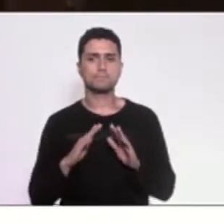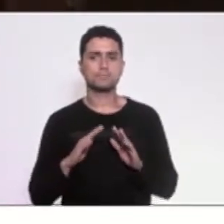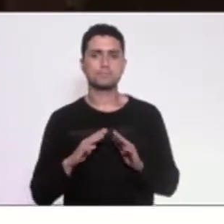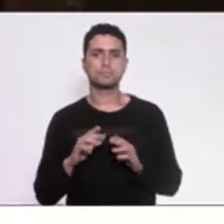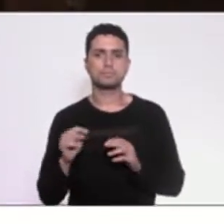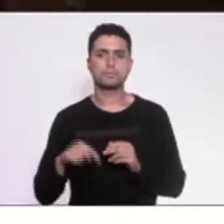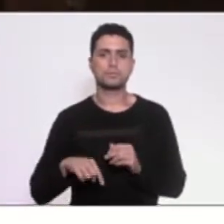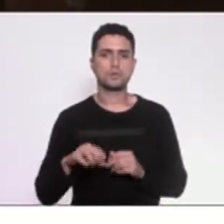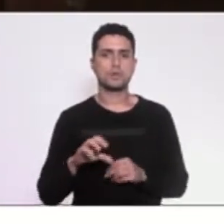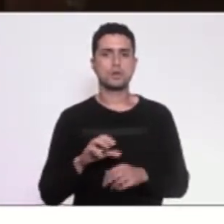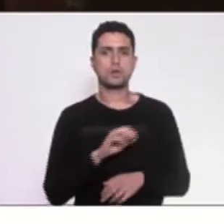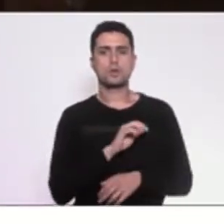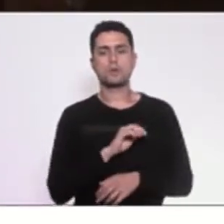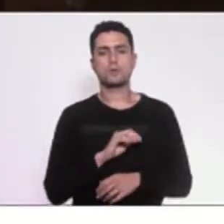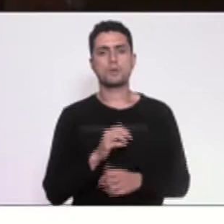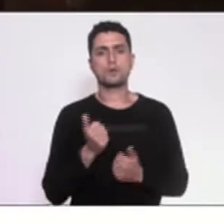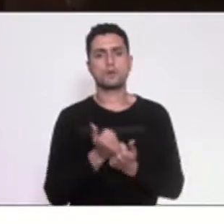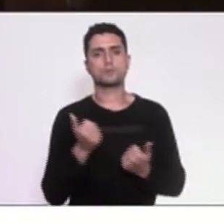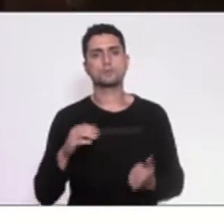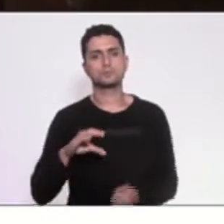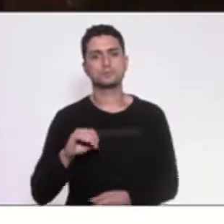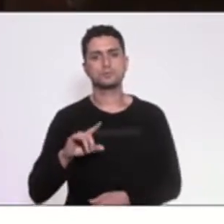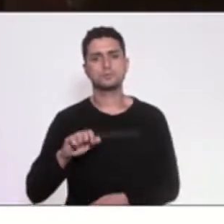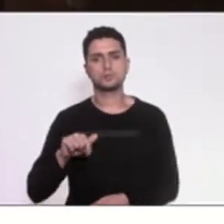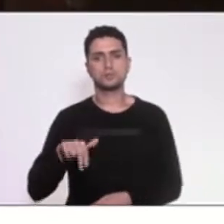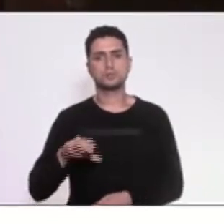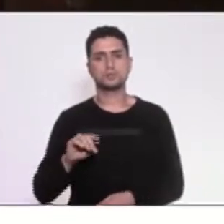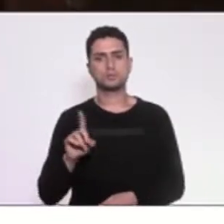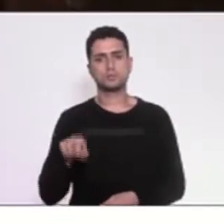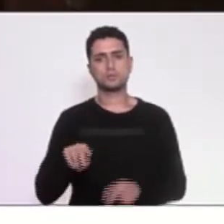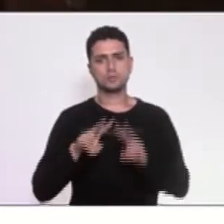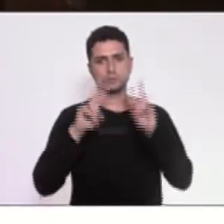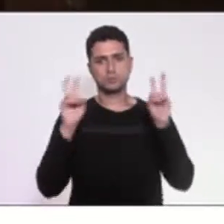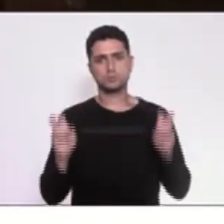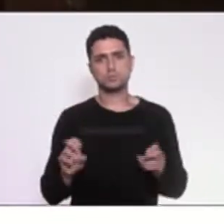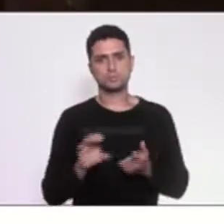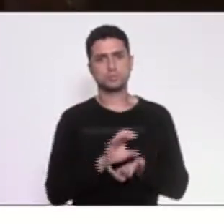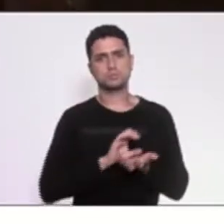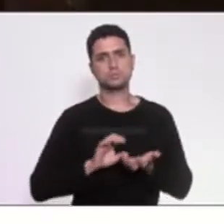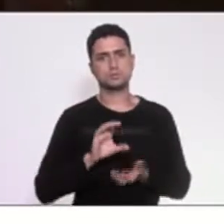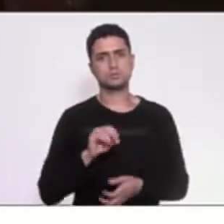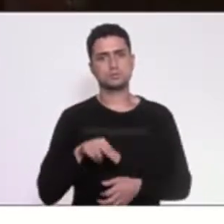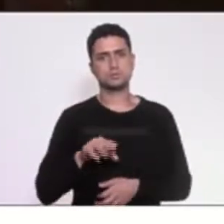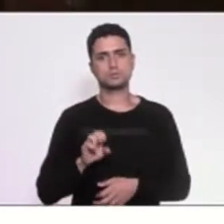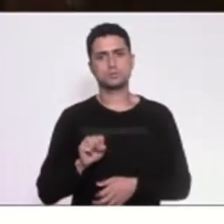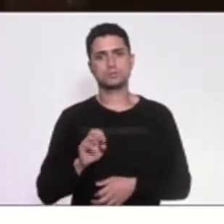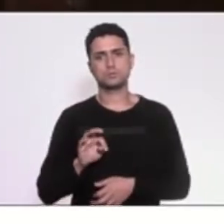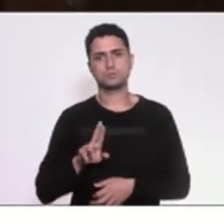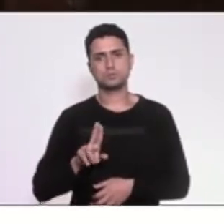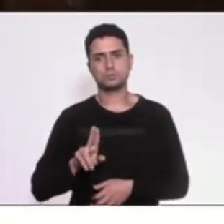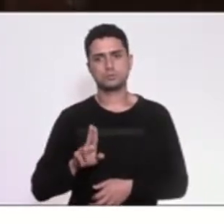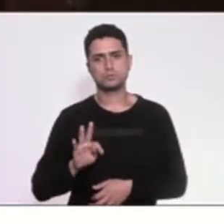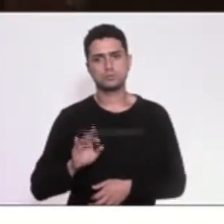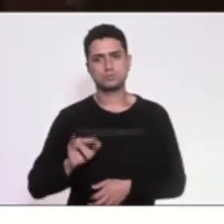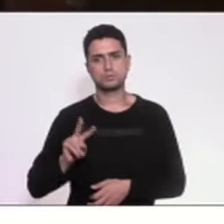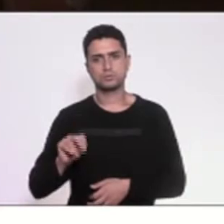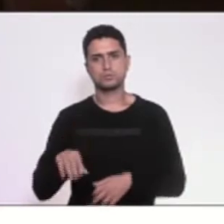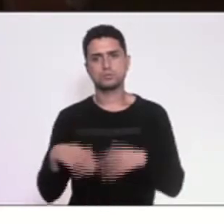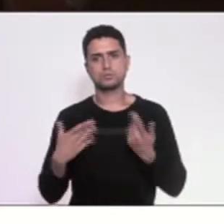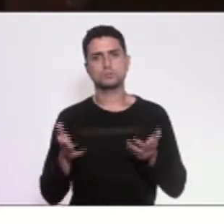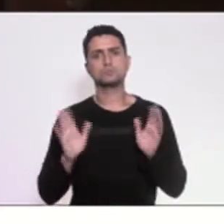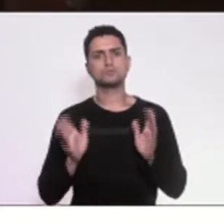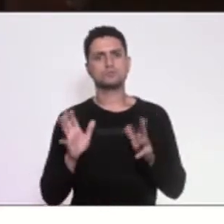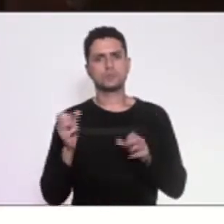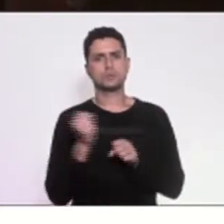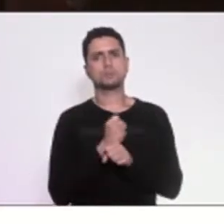parte do governador, é o que diz respeito ao Conselho Consultivo. Foi constituído, os representantes da sociedade civil foram